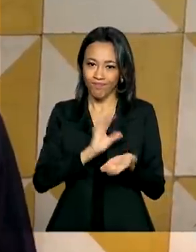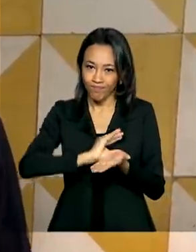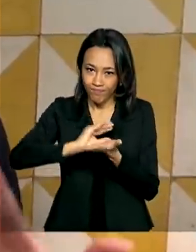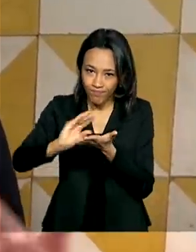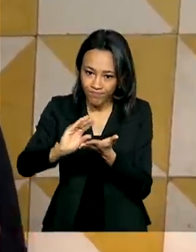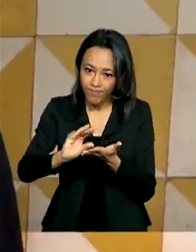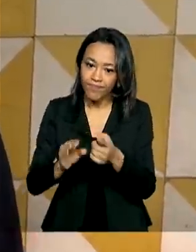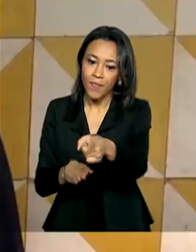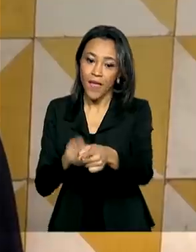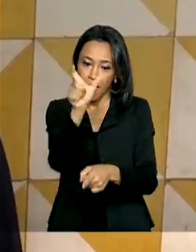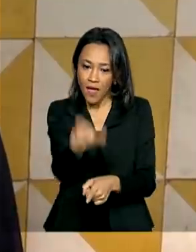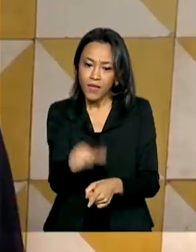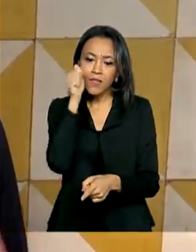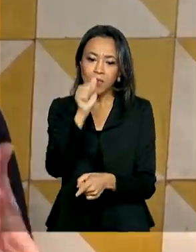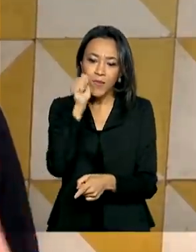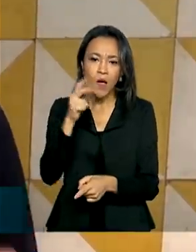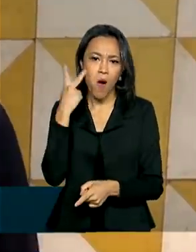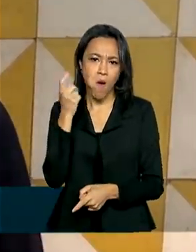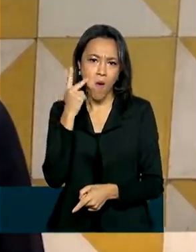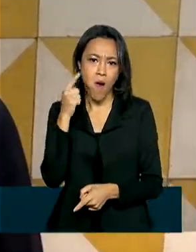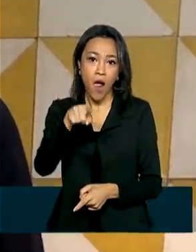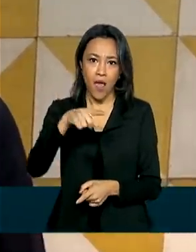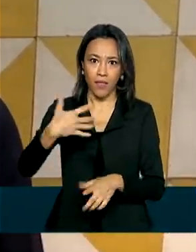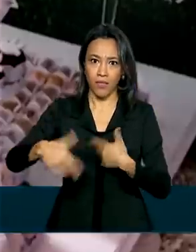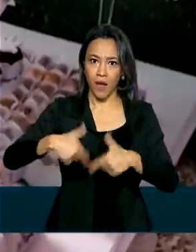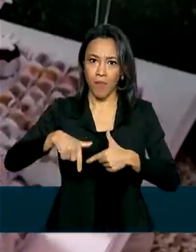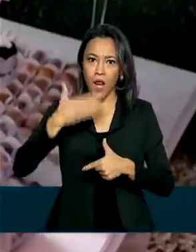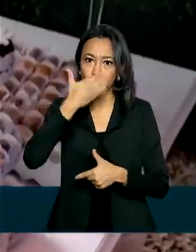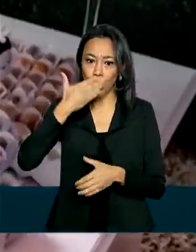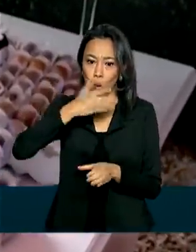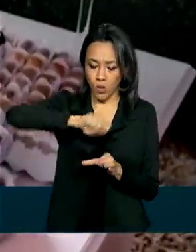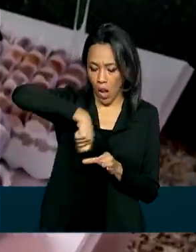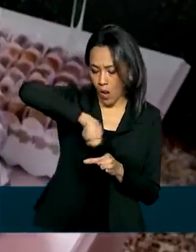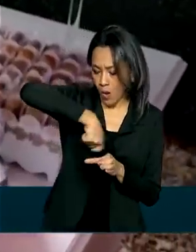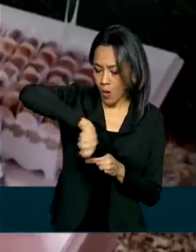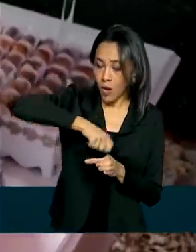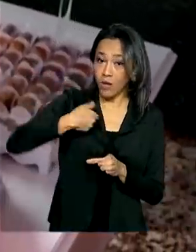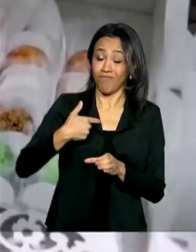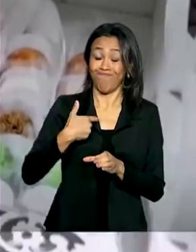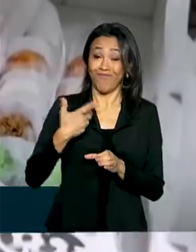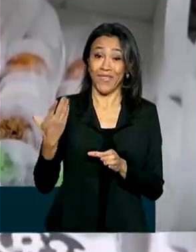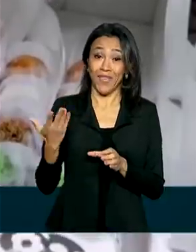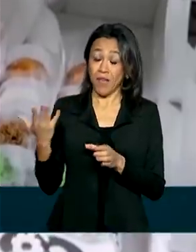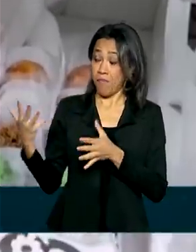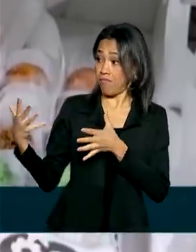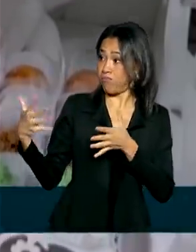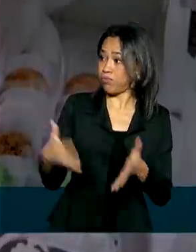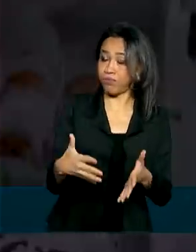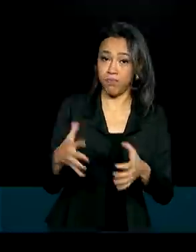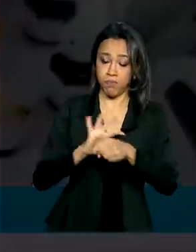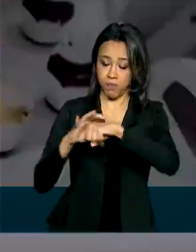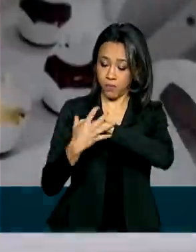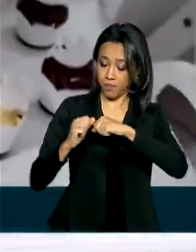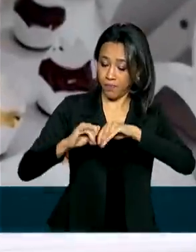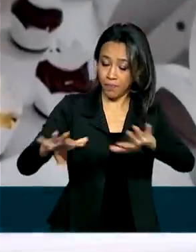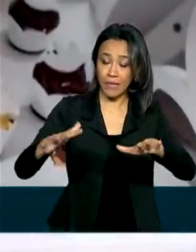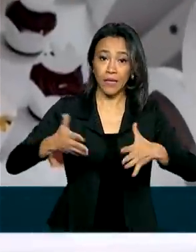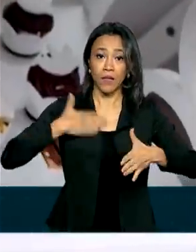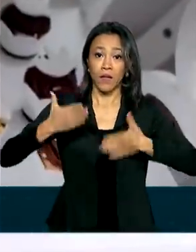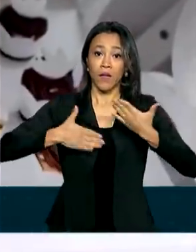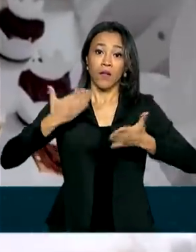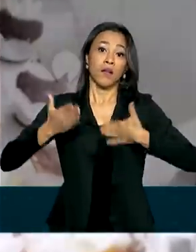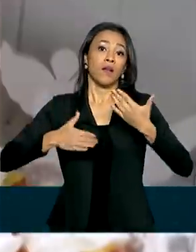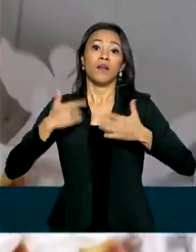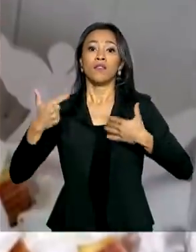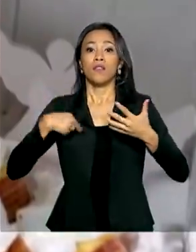empreendedora cearense é doceira de mão cheia. Com a chegada da pandemia do coronavírus, teve receio de perder